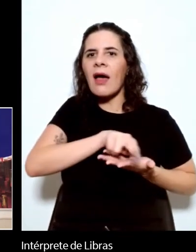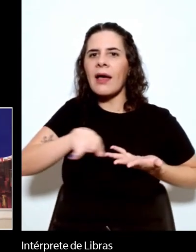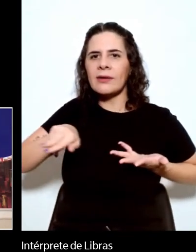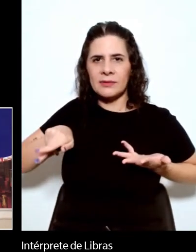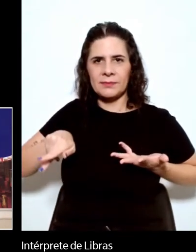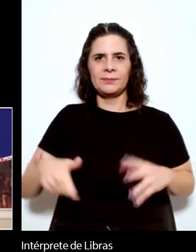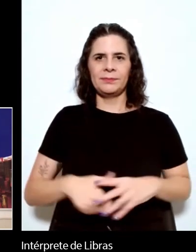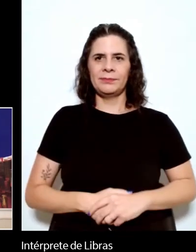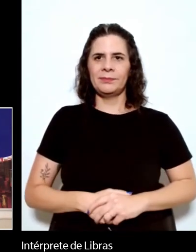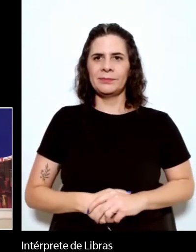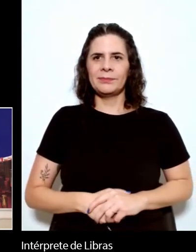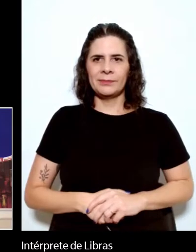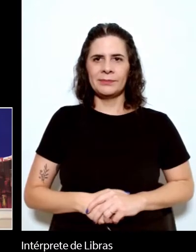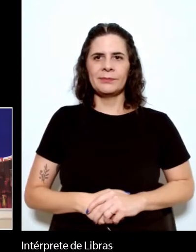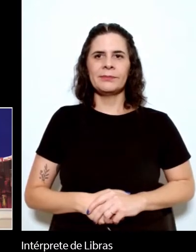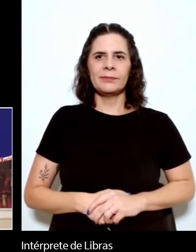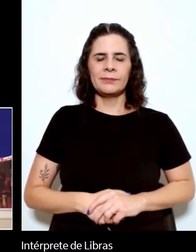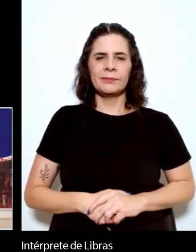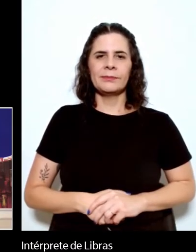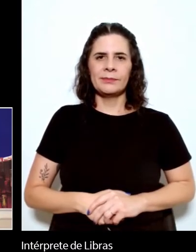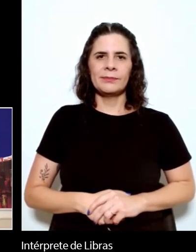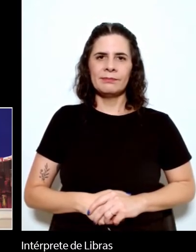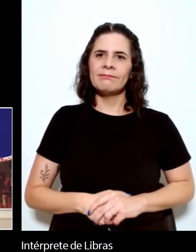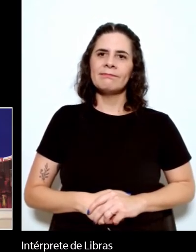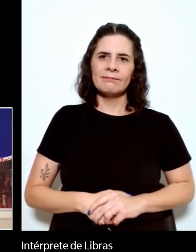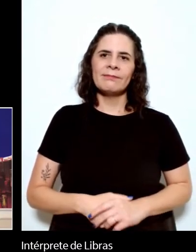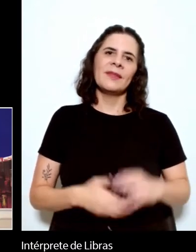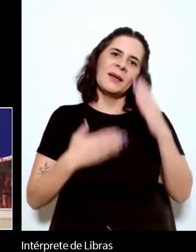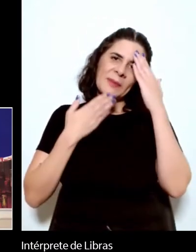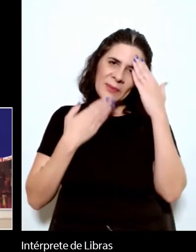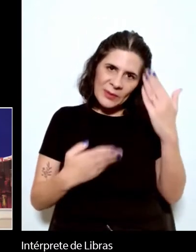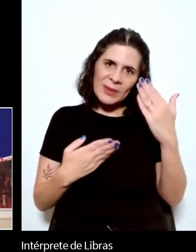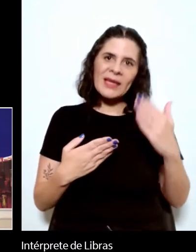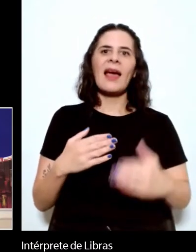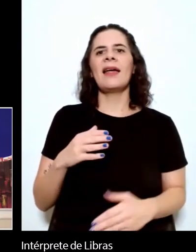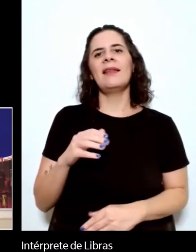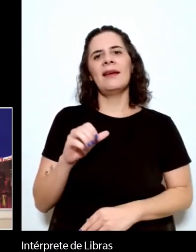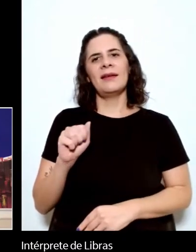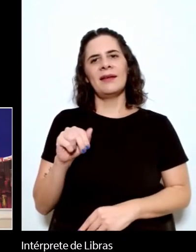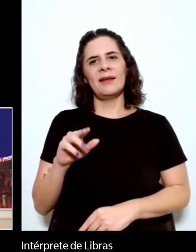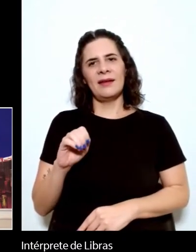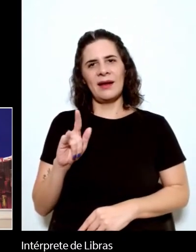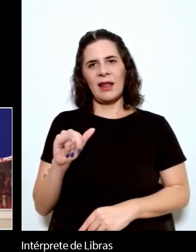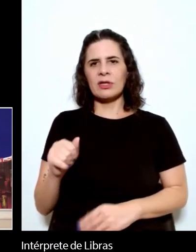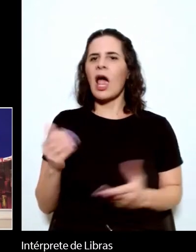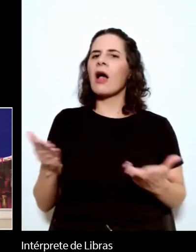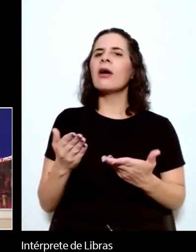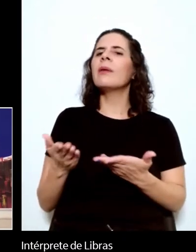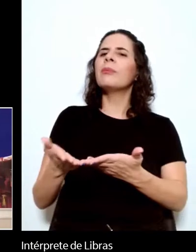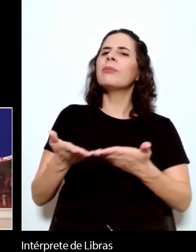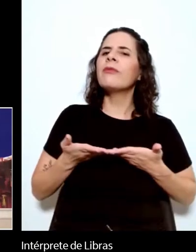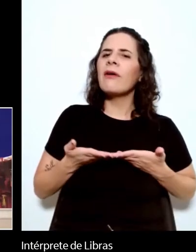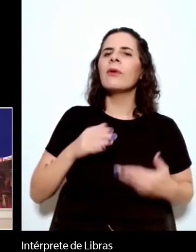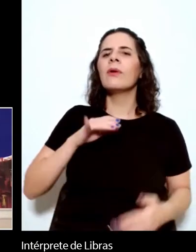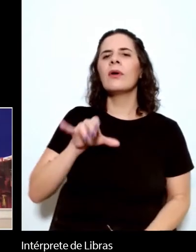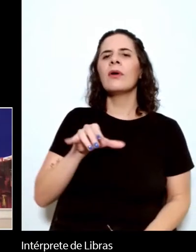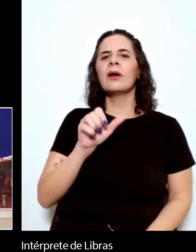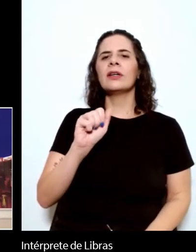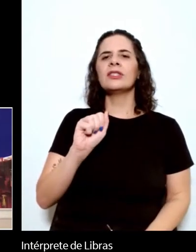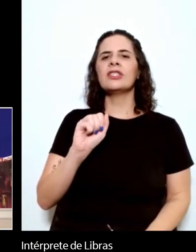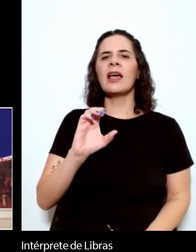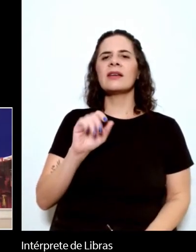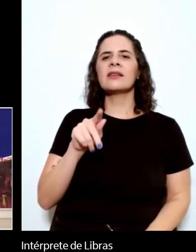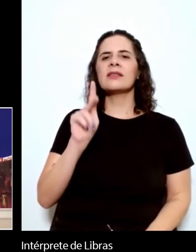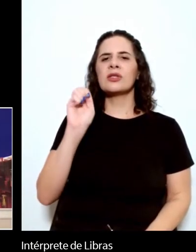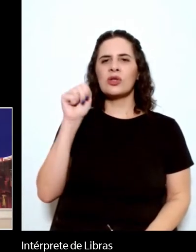Obrigado, Ana Cláudia. Passo a palavra então ao David Jackson. Já a pergunta chegando aqui. Por favor, David Jackson. Pois não, eu acho que